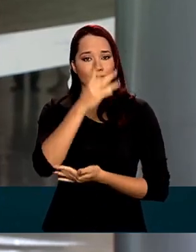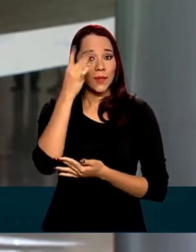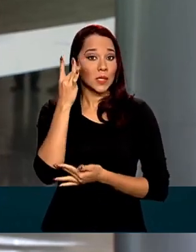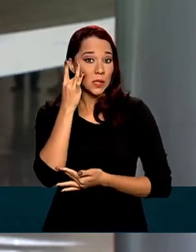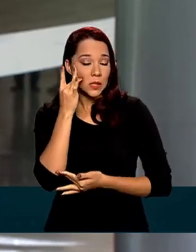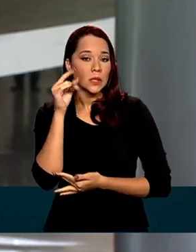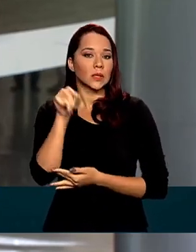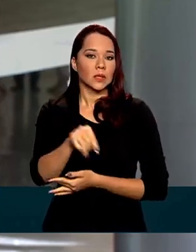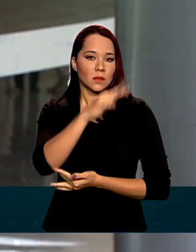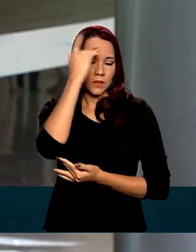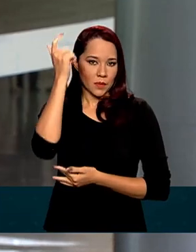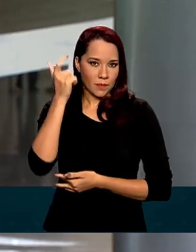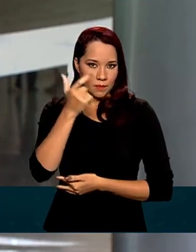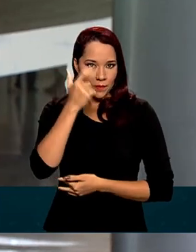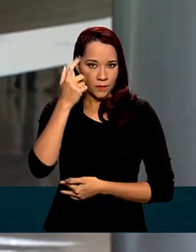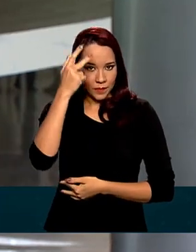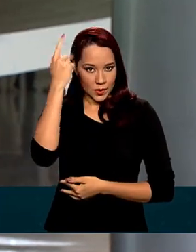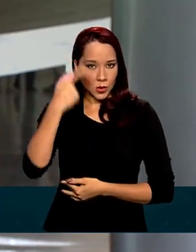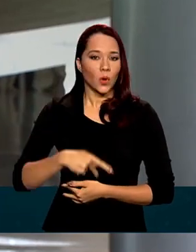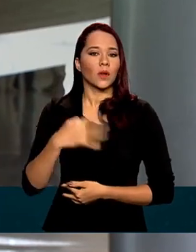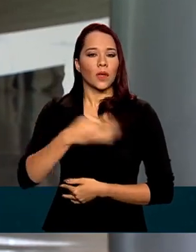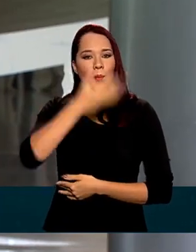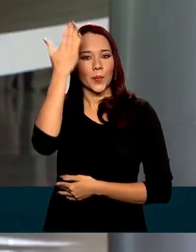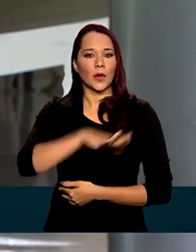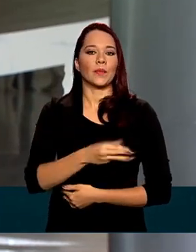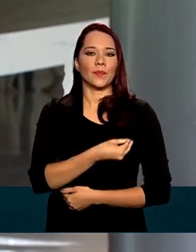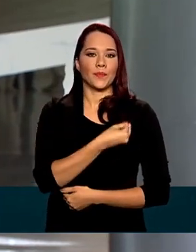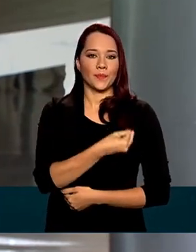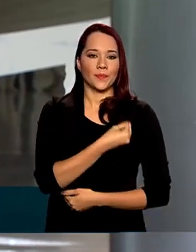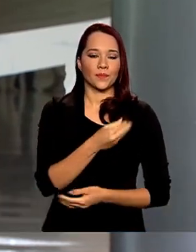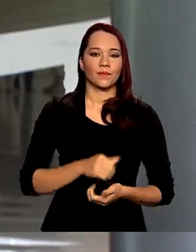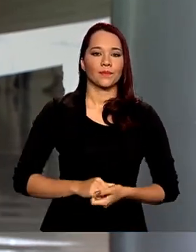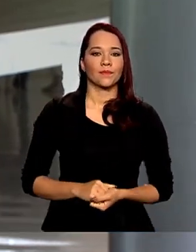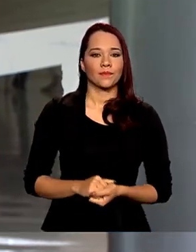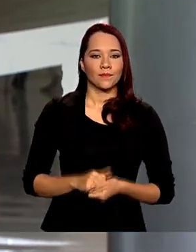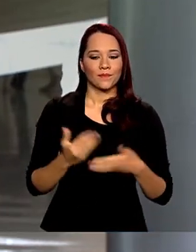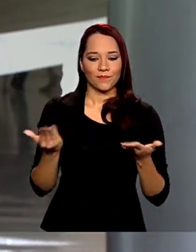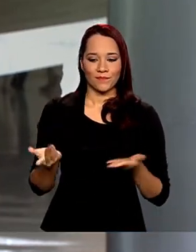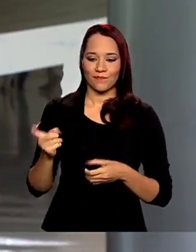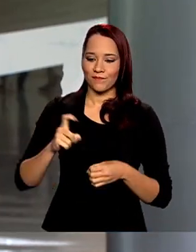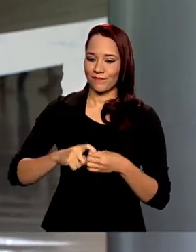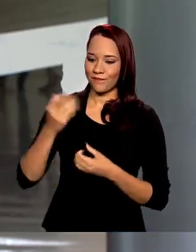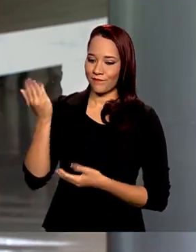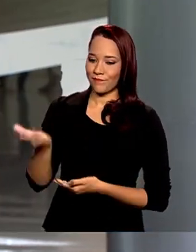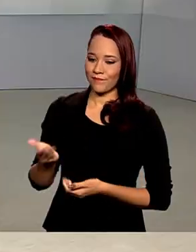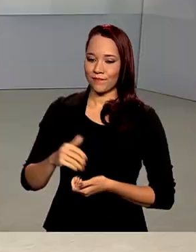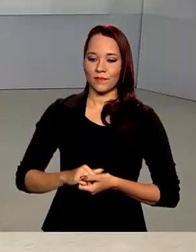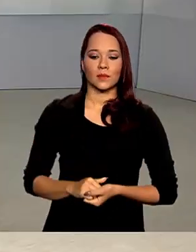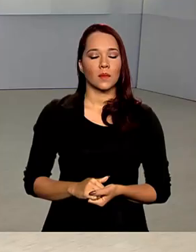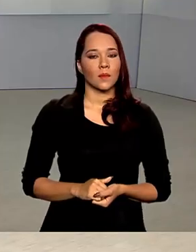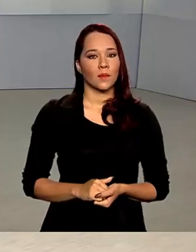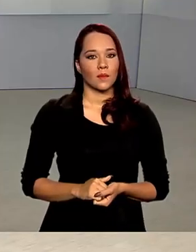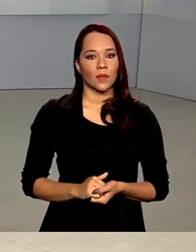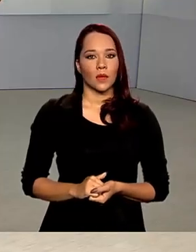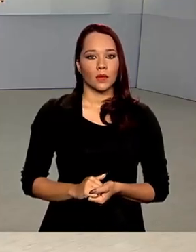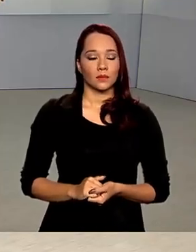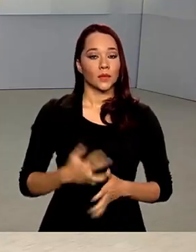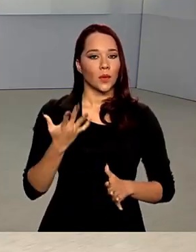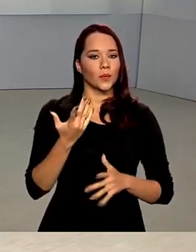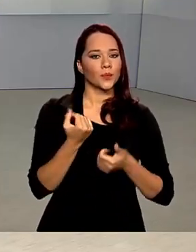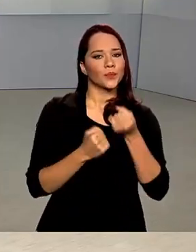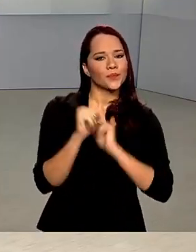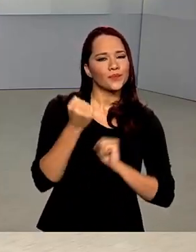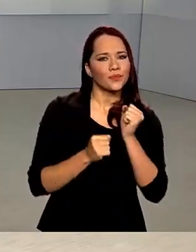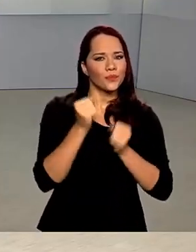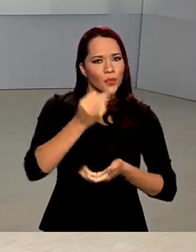pelo beneficiário. É a chamada prova de vida. Daniele Popov para o governo agora. A produção